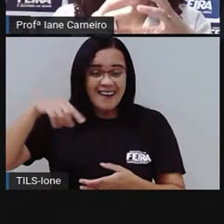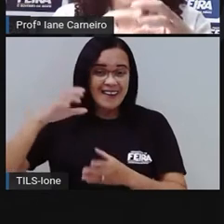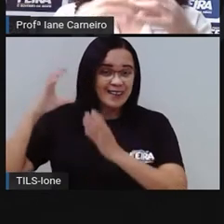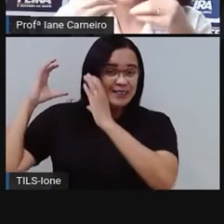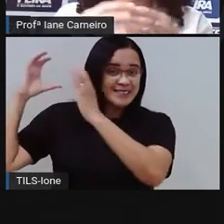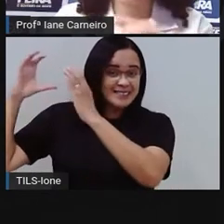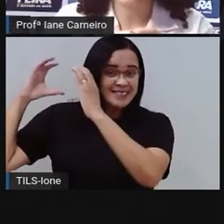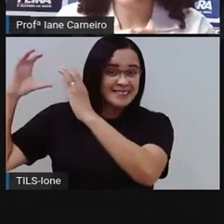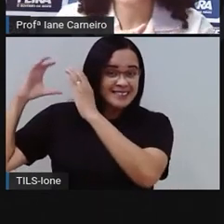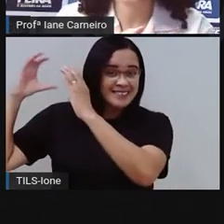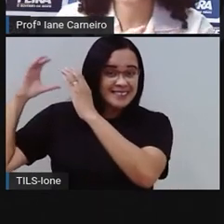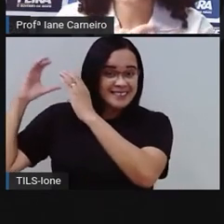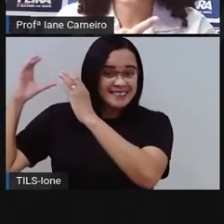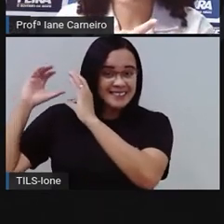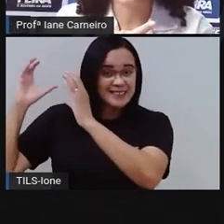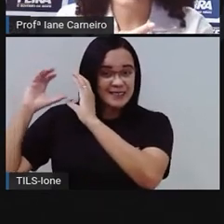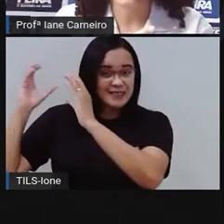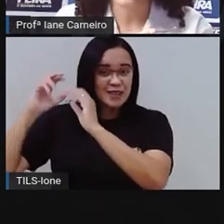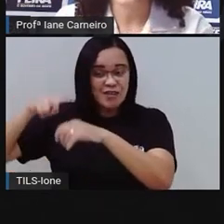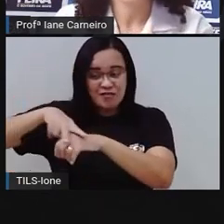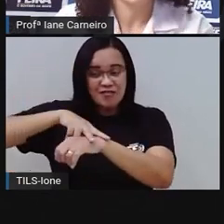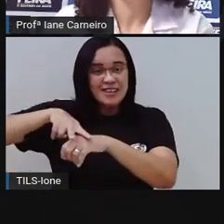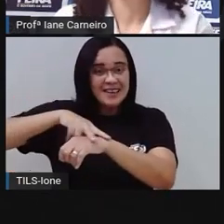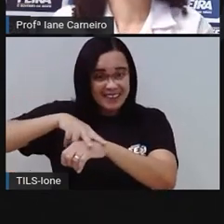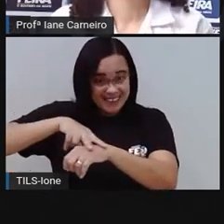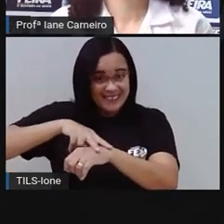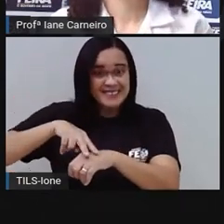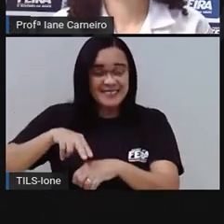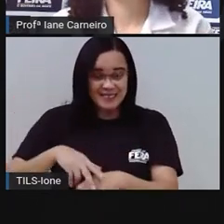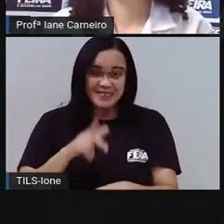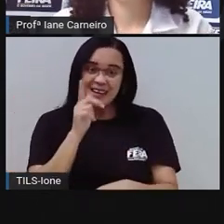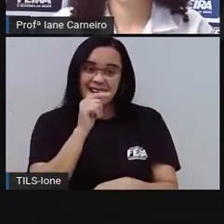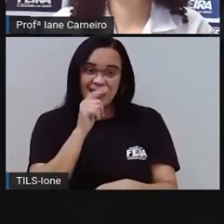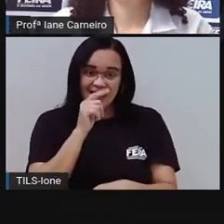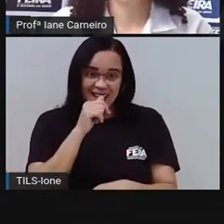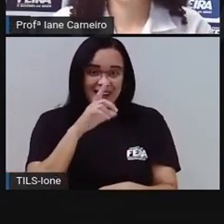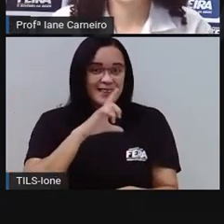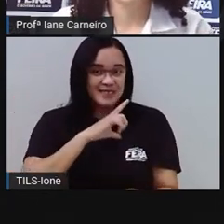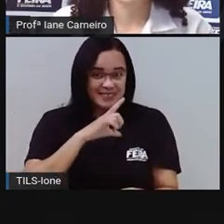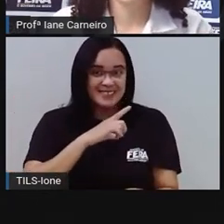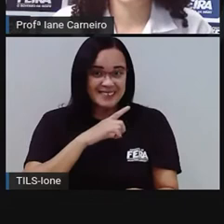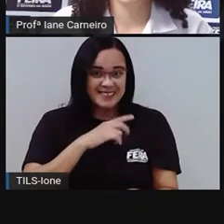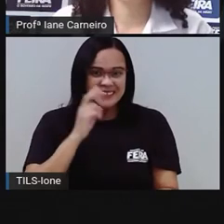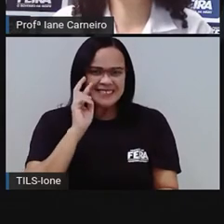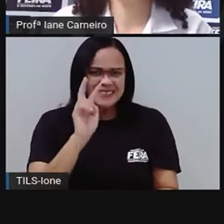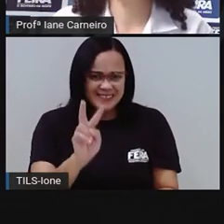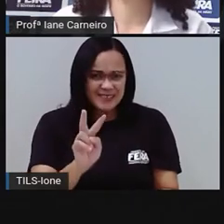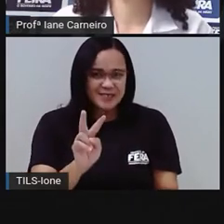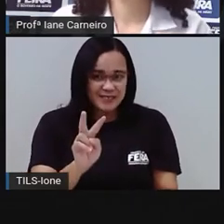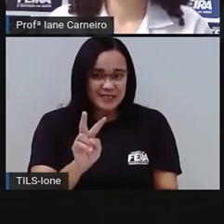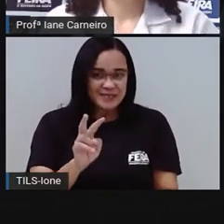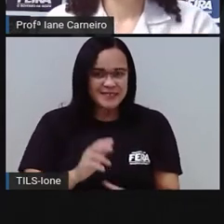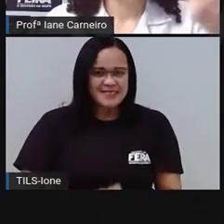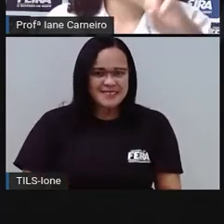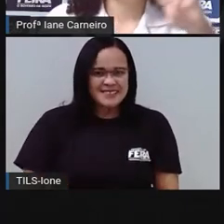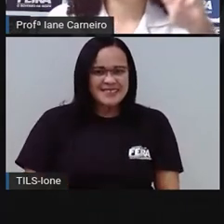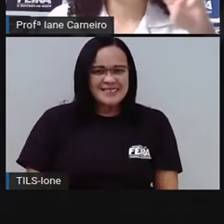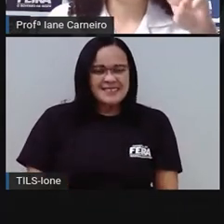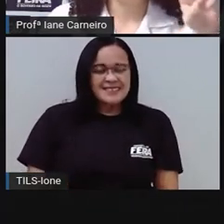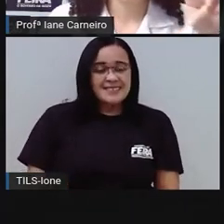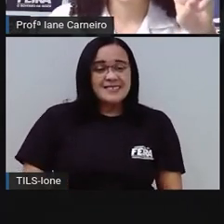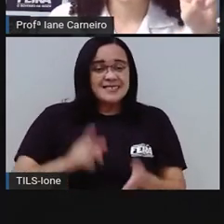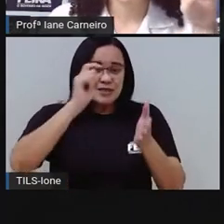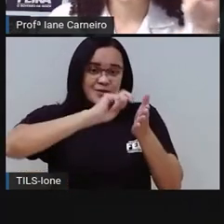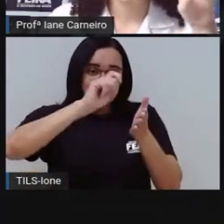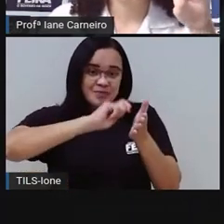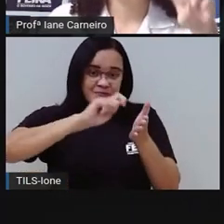coco que a gente bebe a grande coco na praia, né? Então, ó, ó o desenho aqui, ilustrando. Escrevam aí